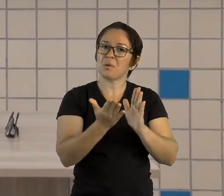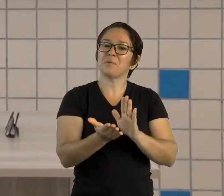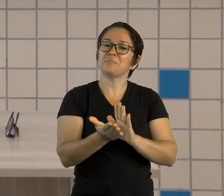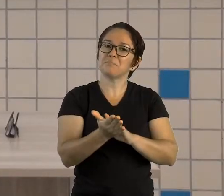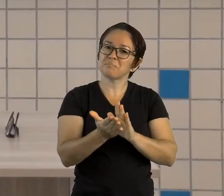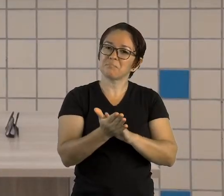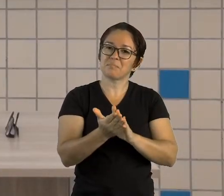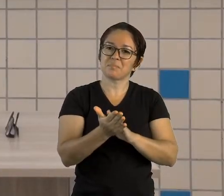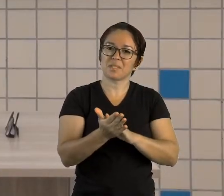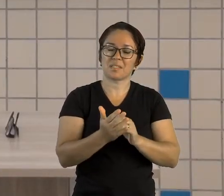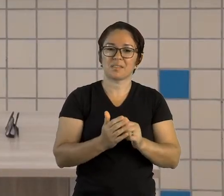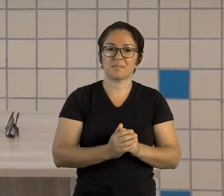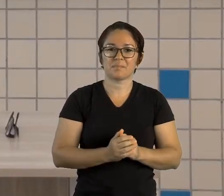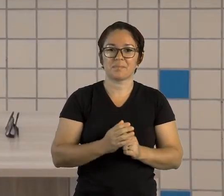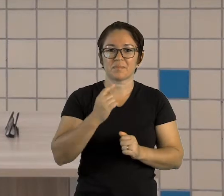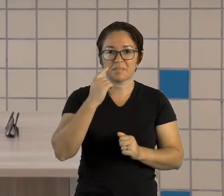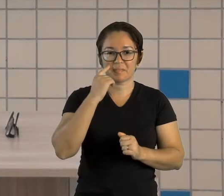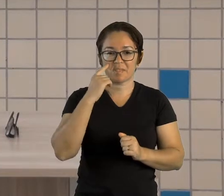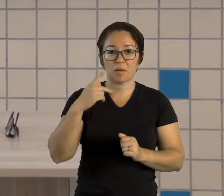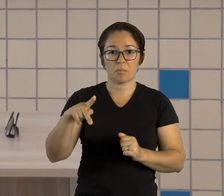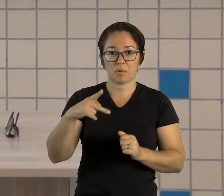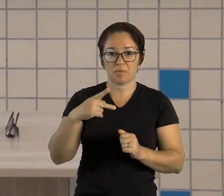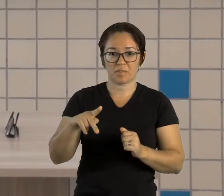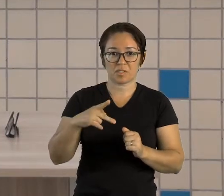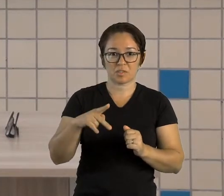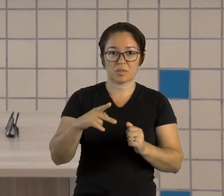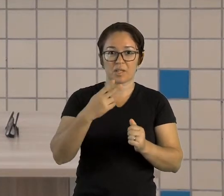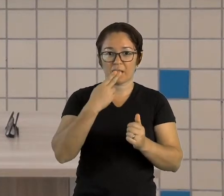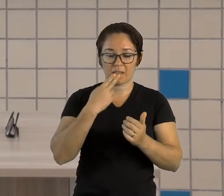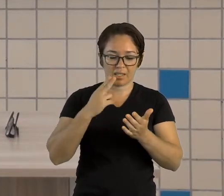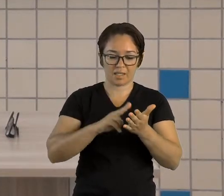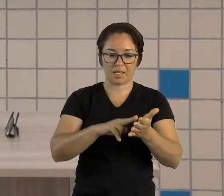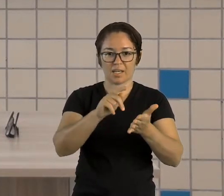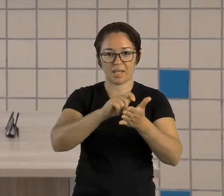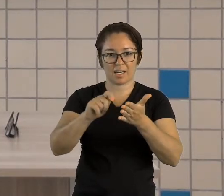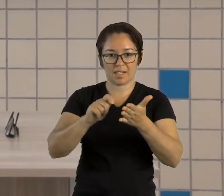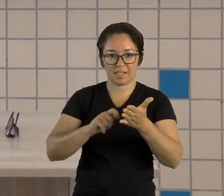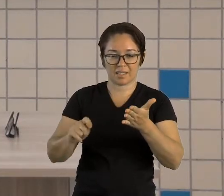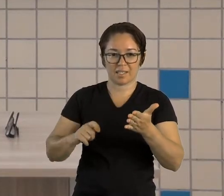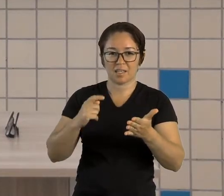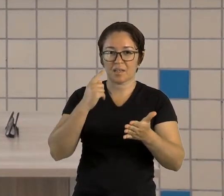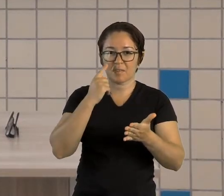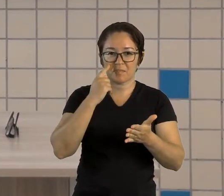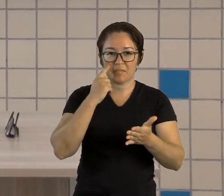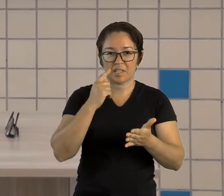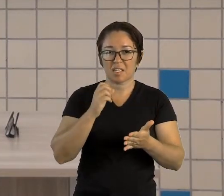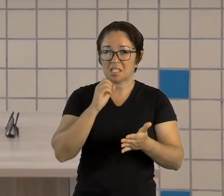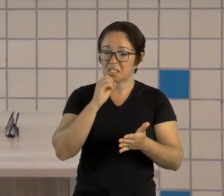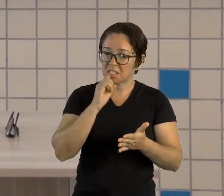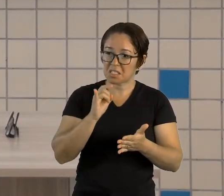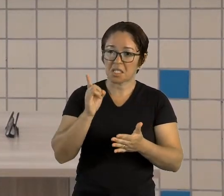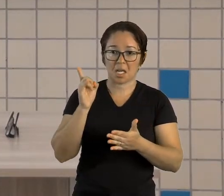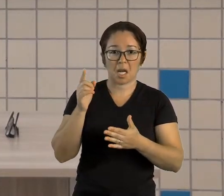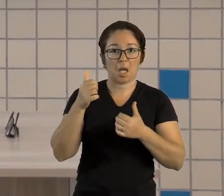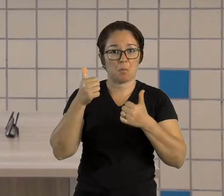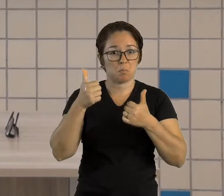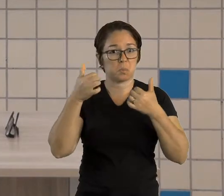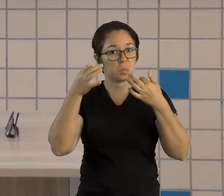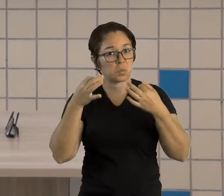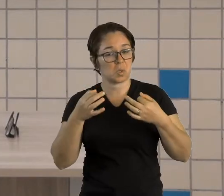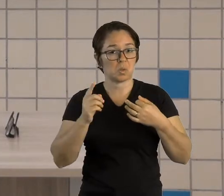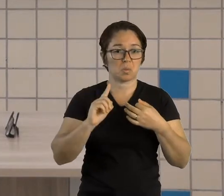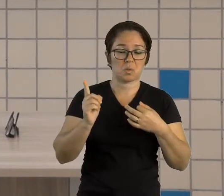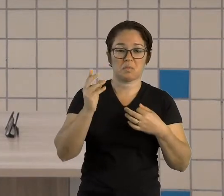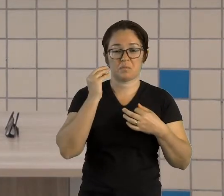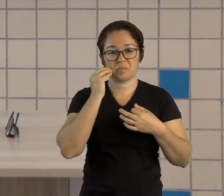Vamos ler uma carta com a professora e avaliar se ela apresenta todos os elementos essenciais de uma carta pessoal?